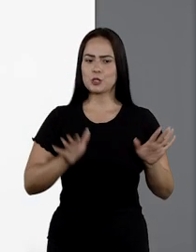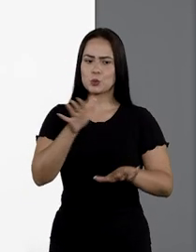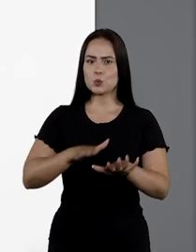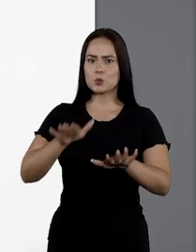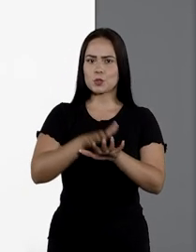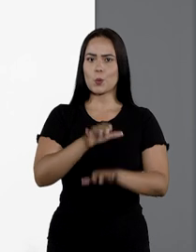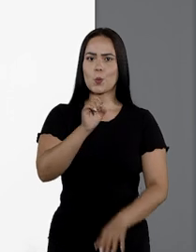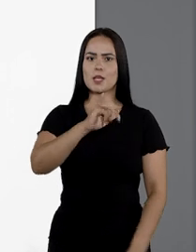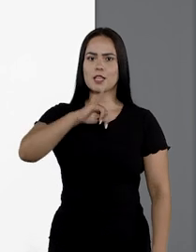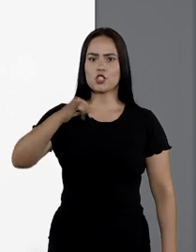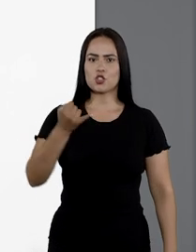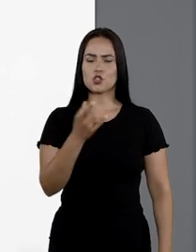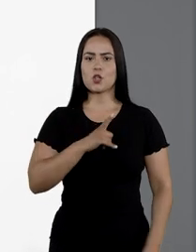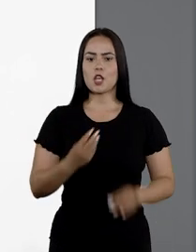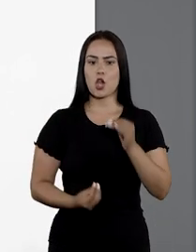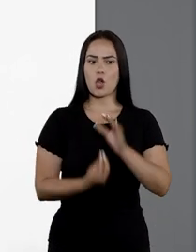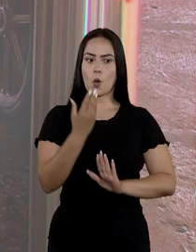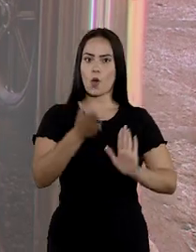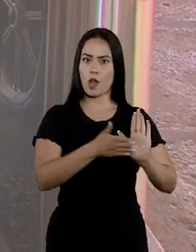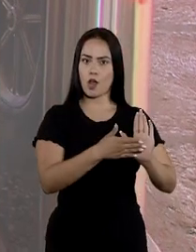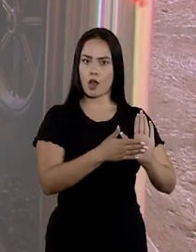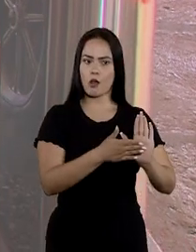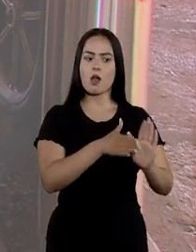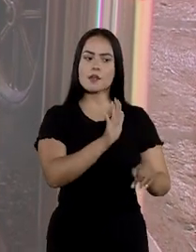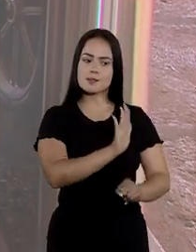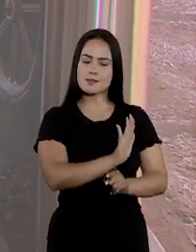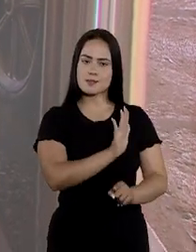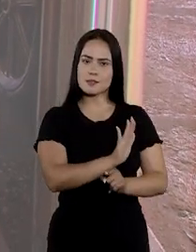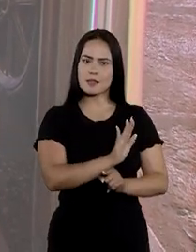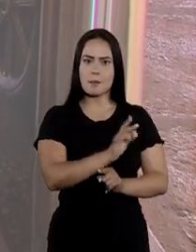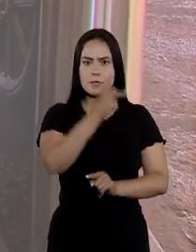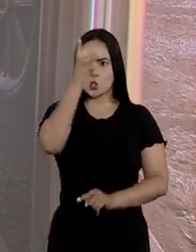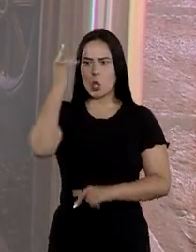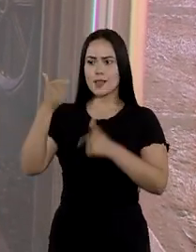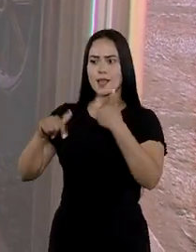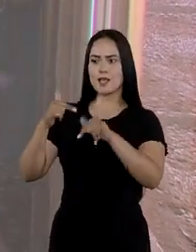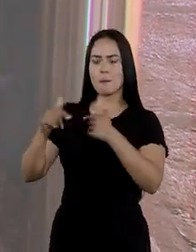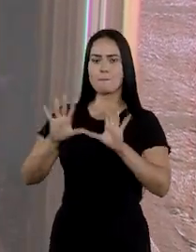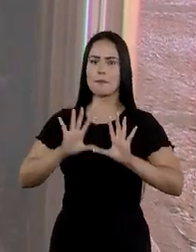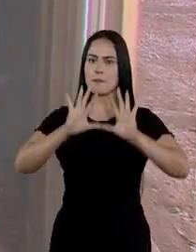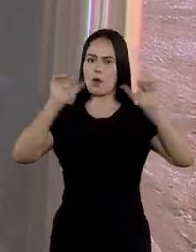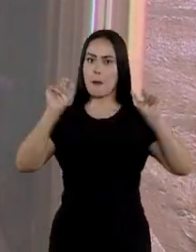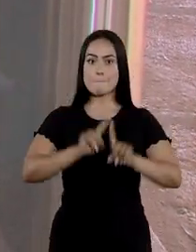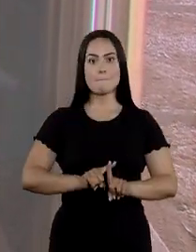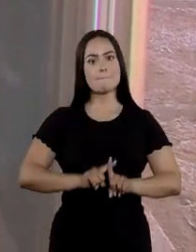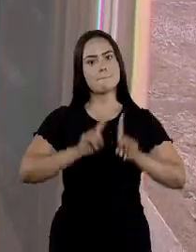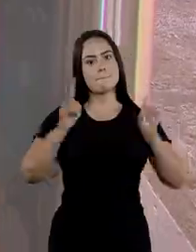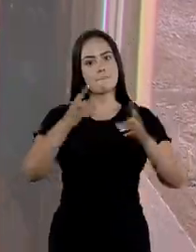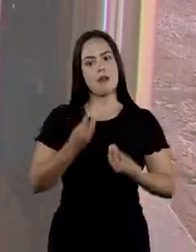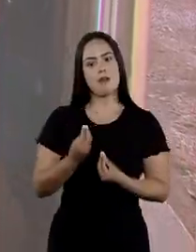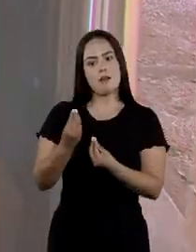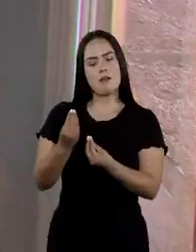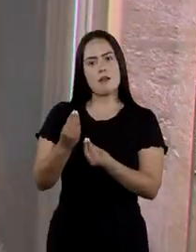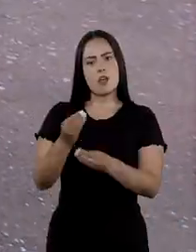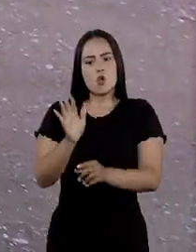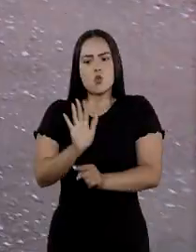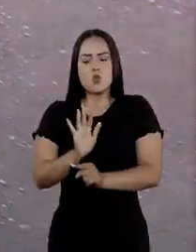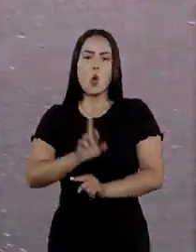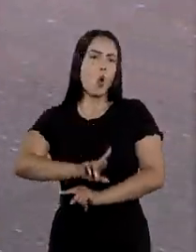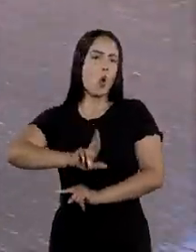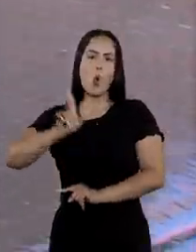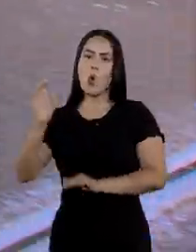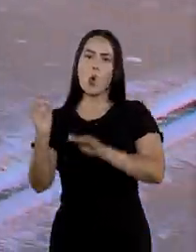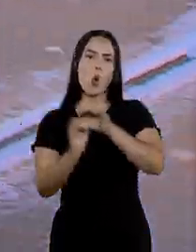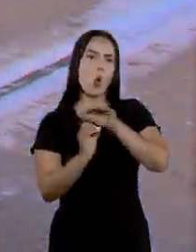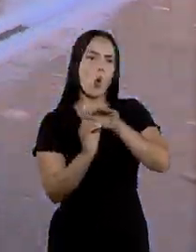e Inclusão do STJ criou uma cartilha para auxiliar não só a quem trabalha no tribunal, mas para servir de guia a